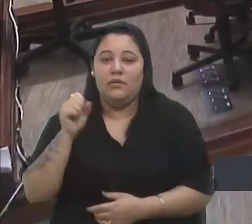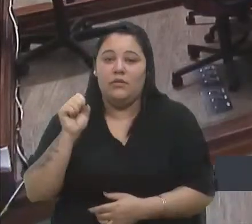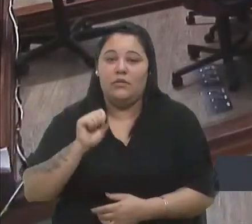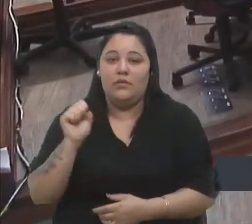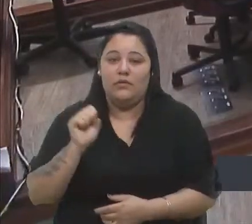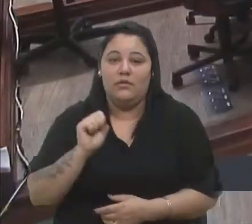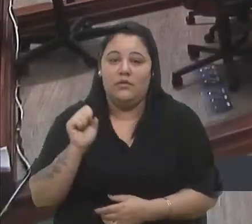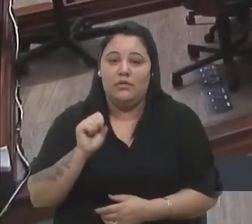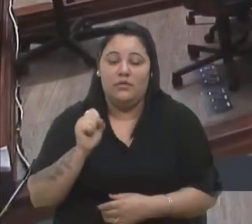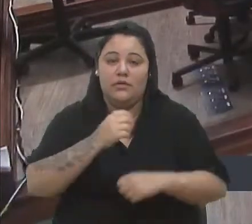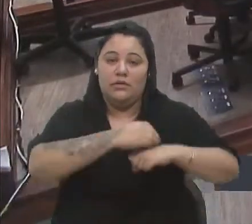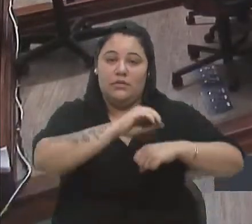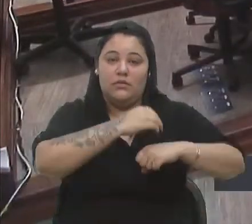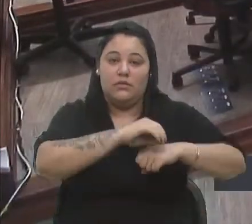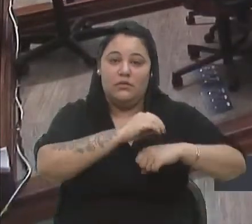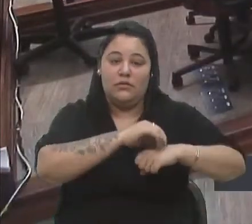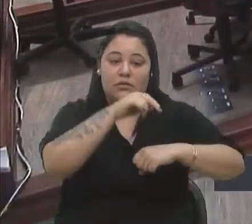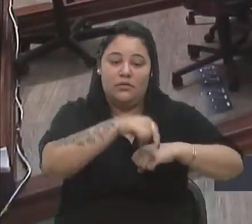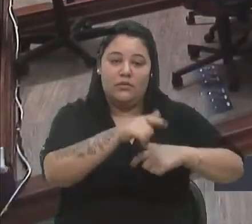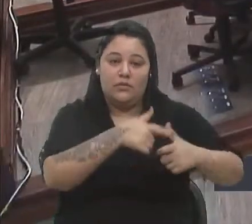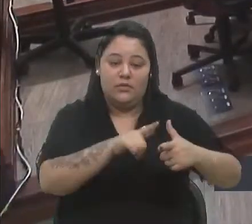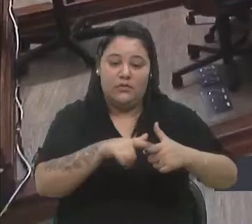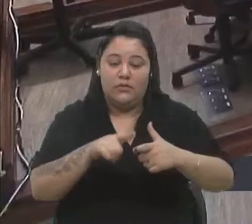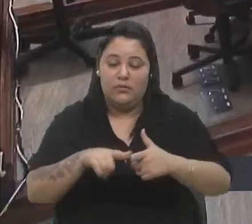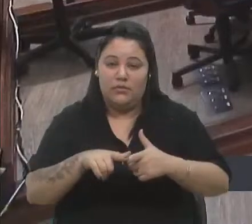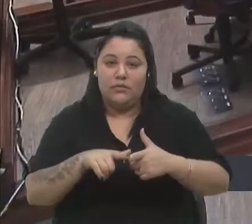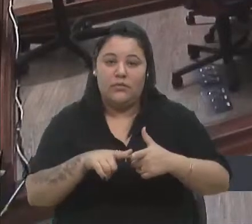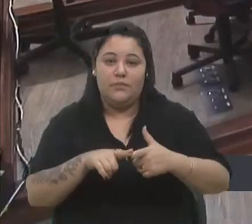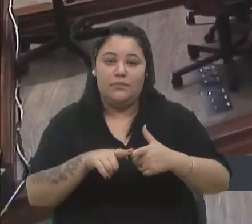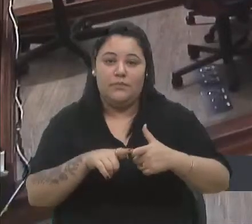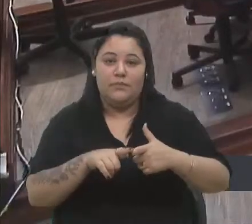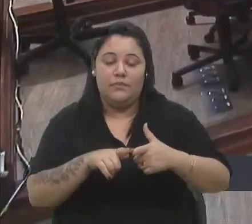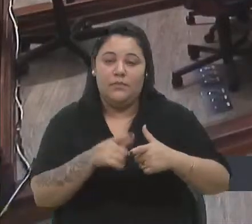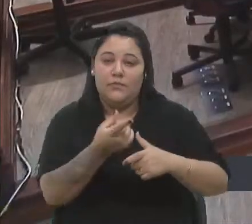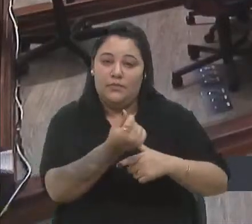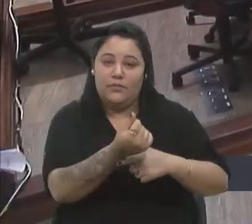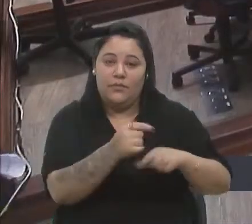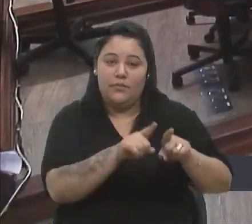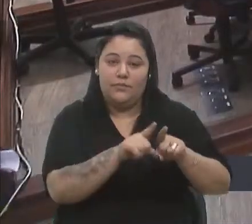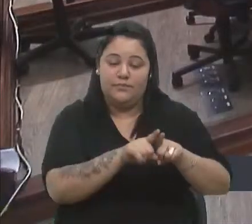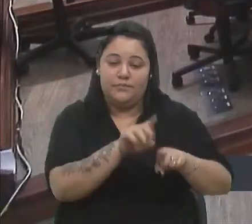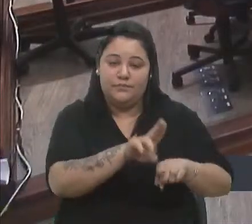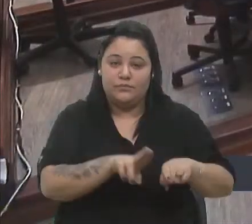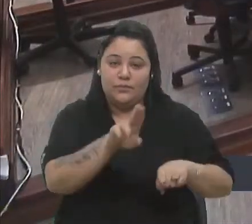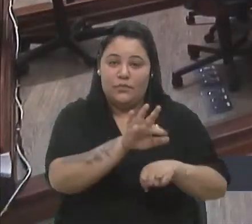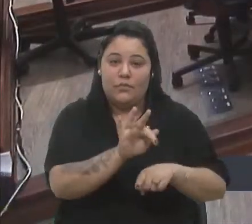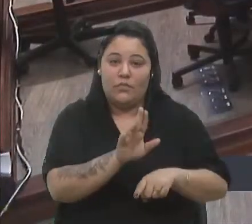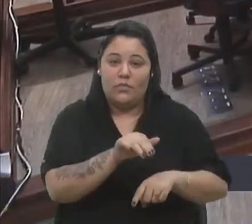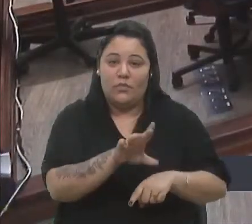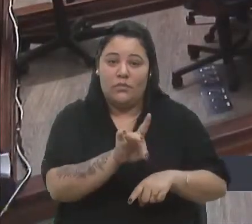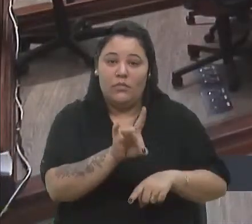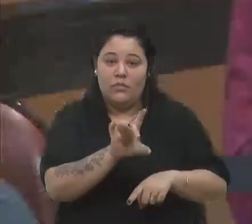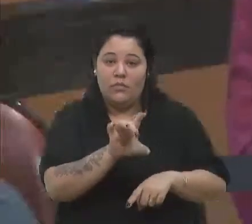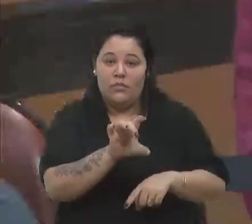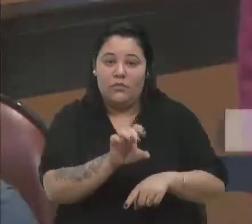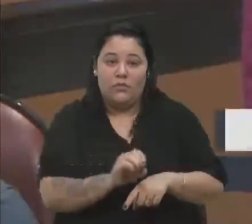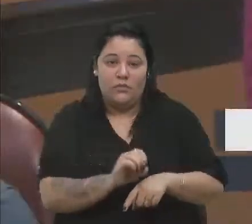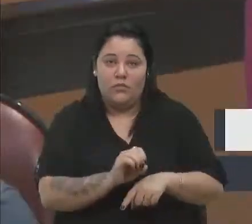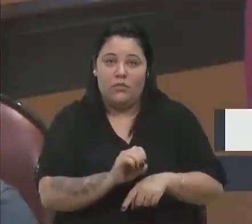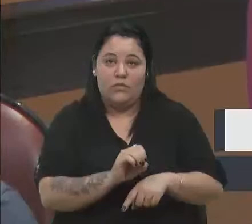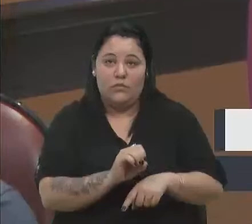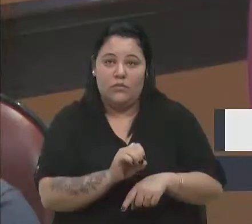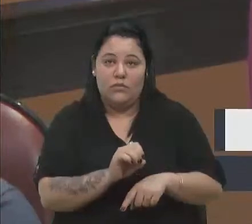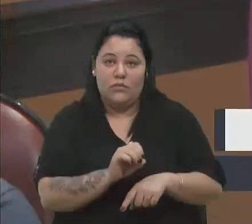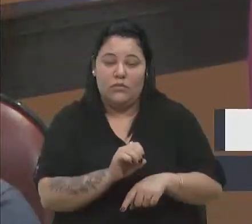financiamento, dito já pelos colegas que saem do fundo, município sofístico como